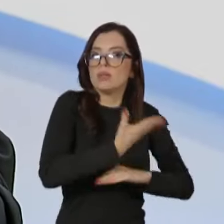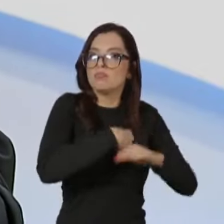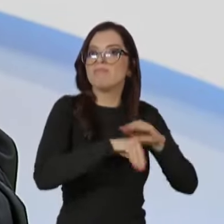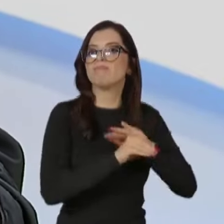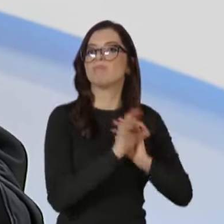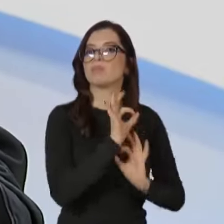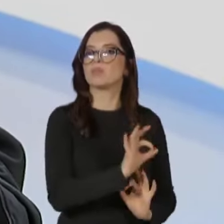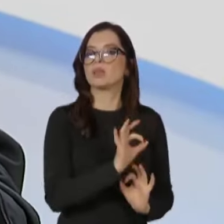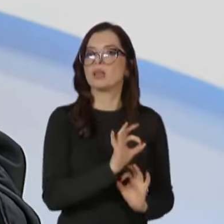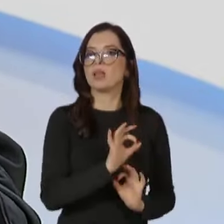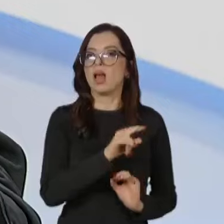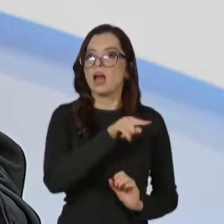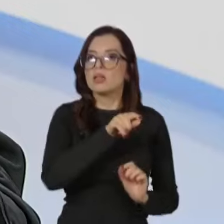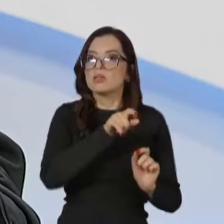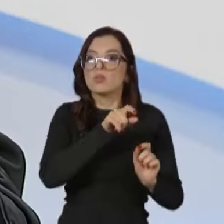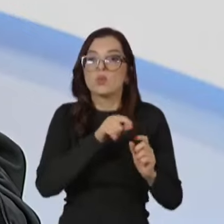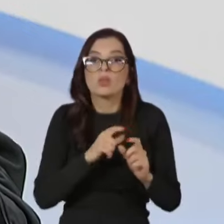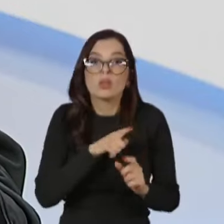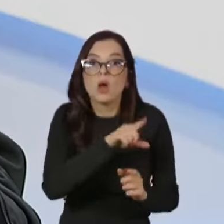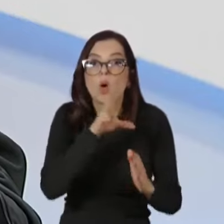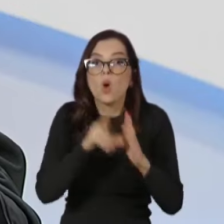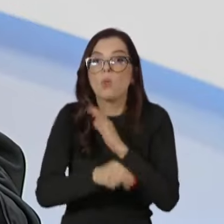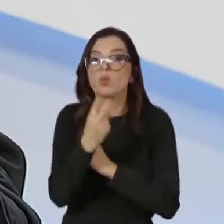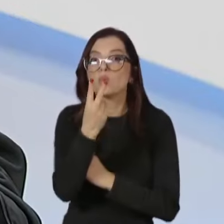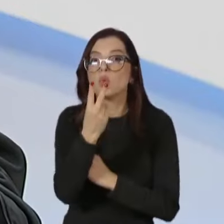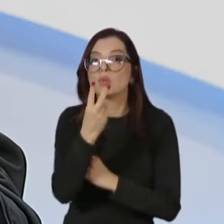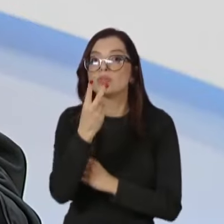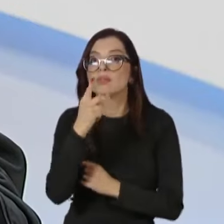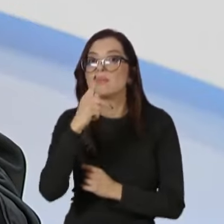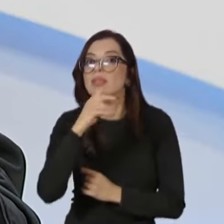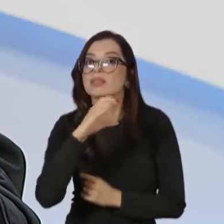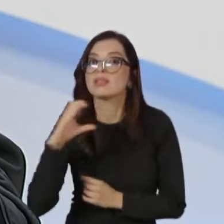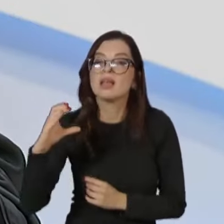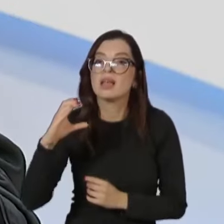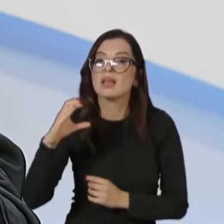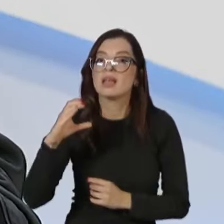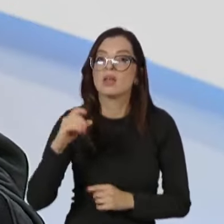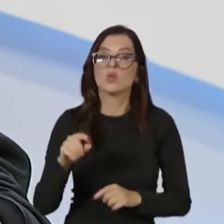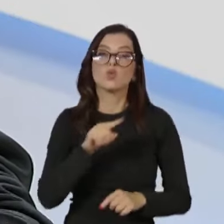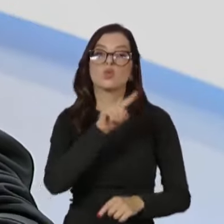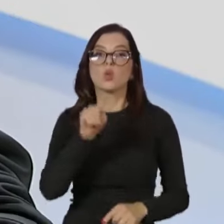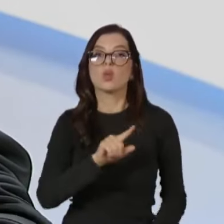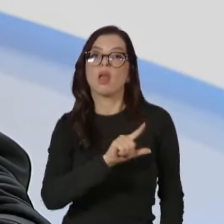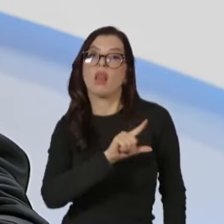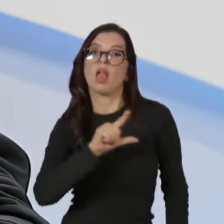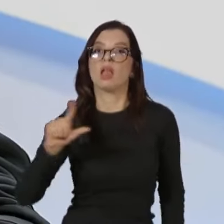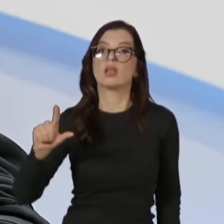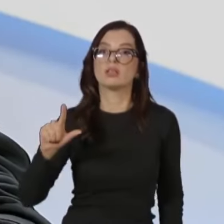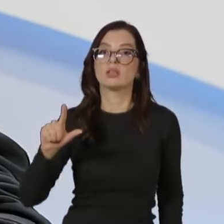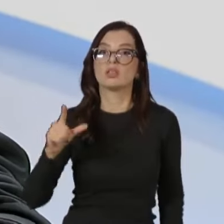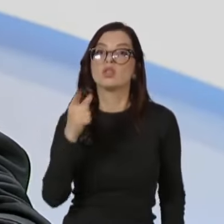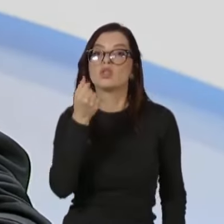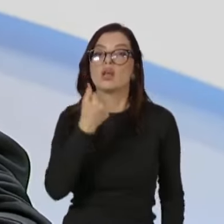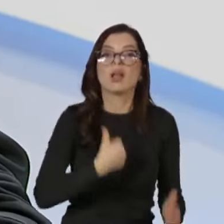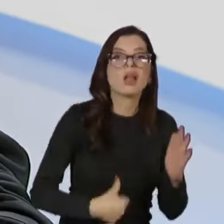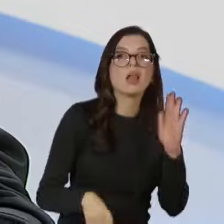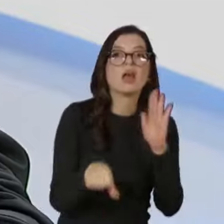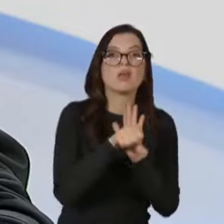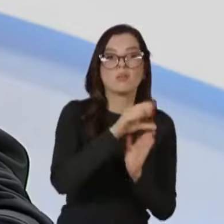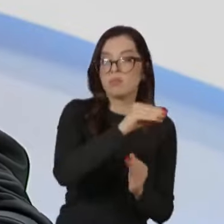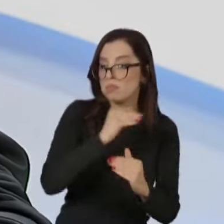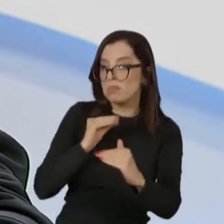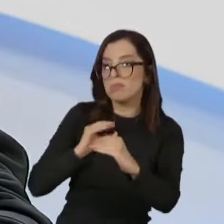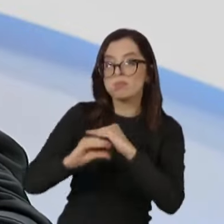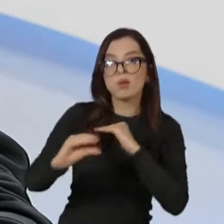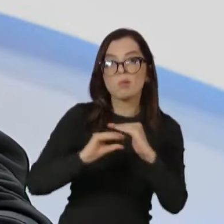PCC. Só na Zona Leste de São Paulo, o sujeito chegou a investir dinheiro do crime organizado em 200